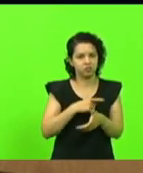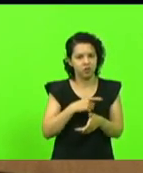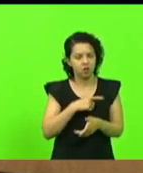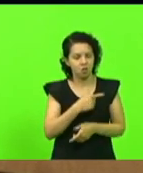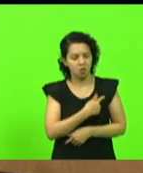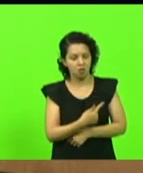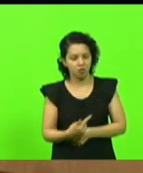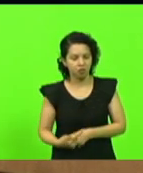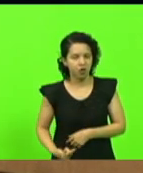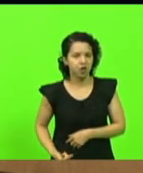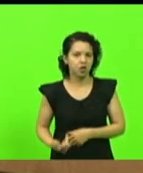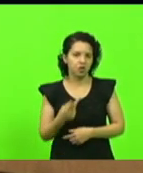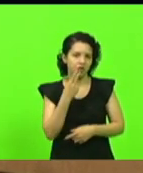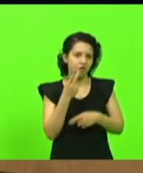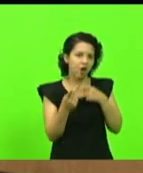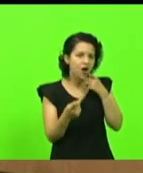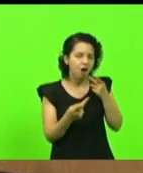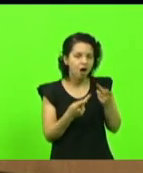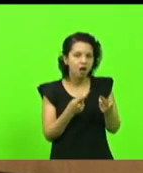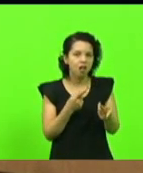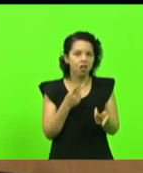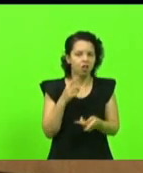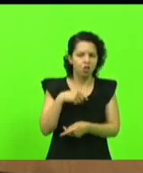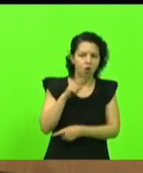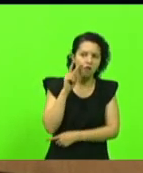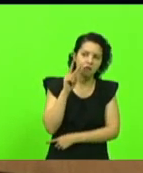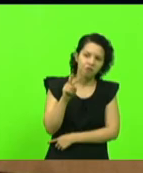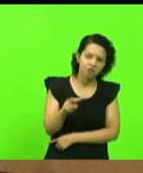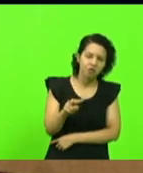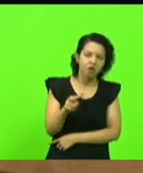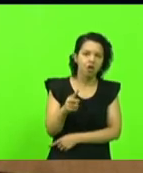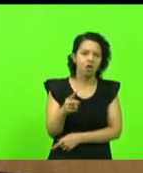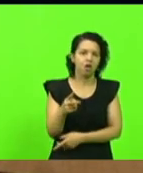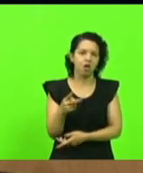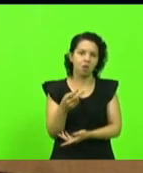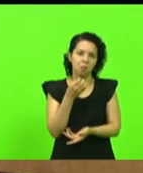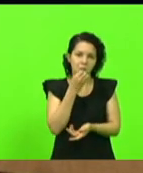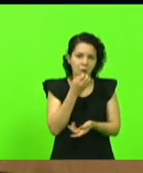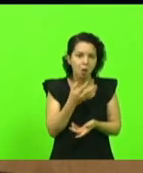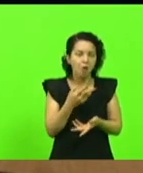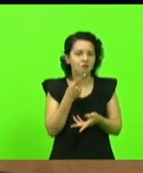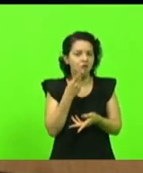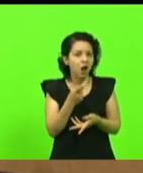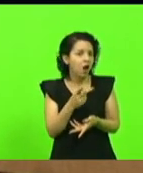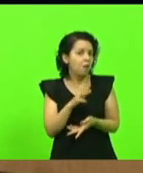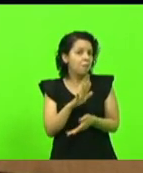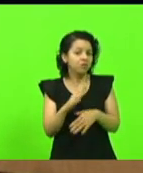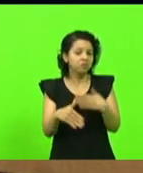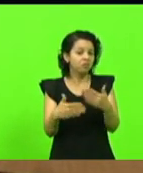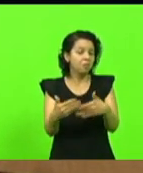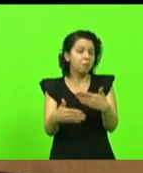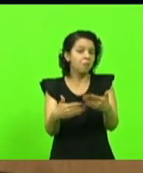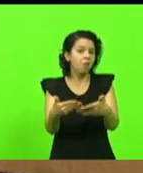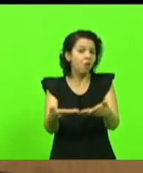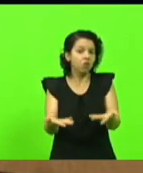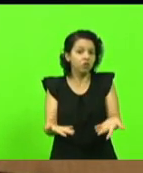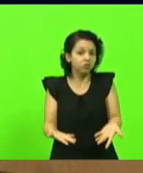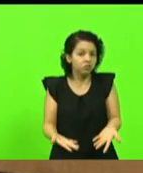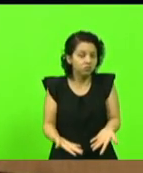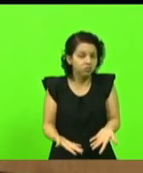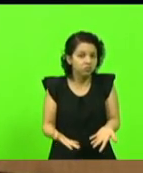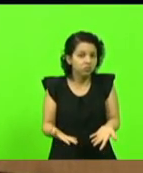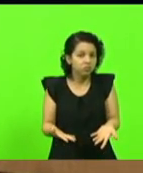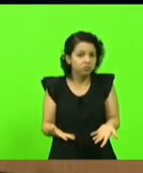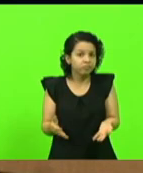nós deputados temos acompanhado alguns é positivo mas depois do ato ali nós